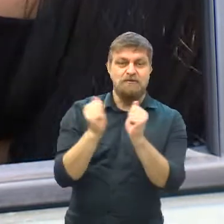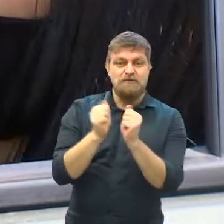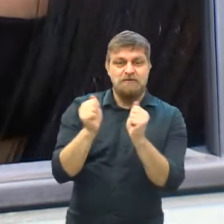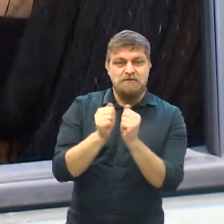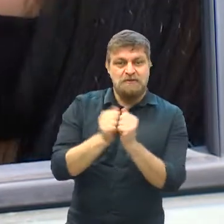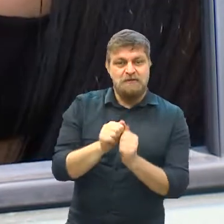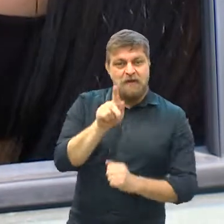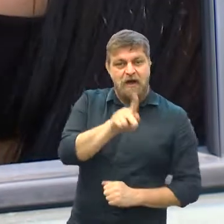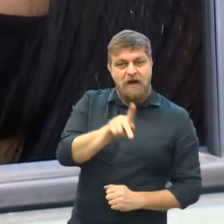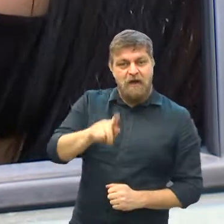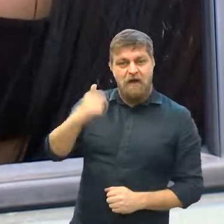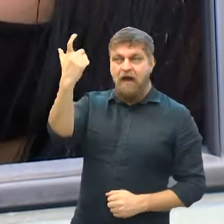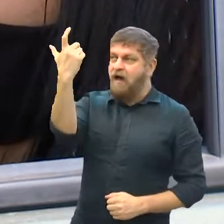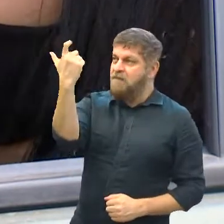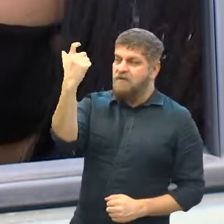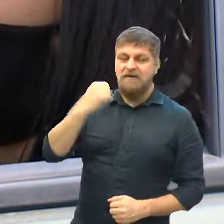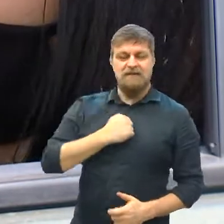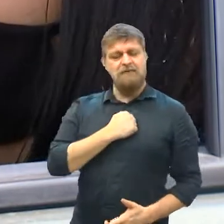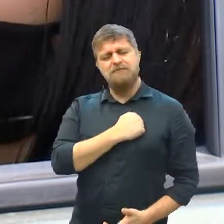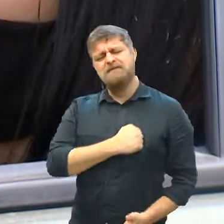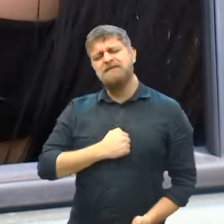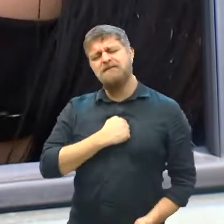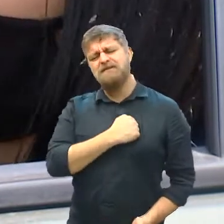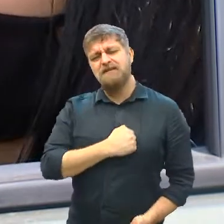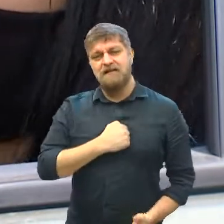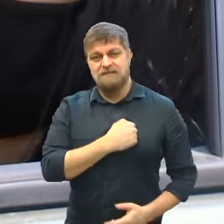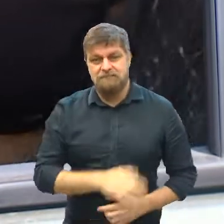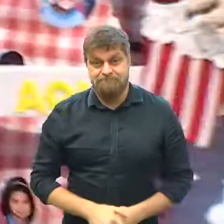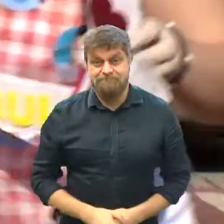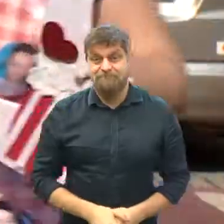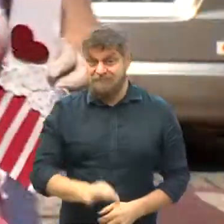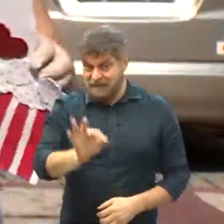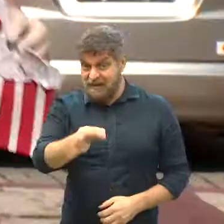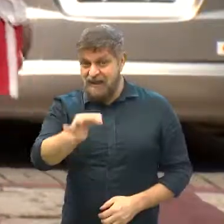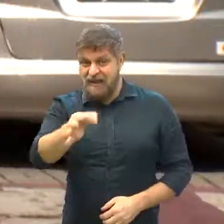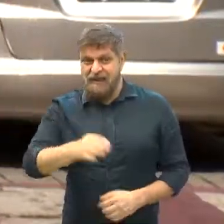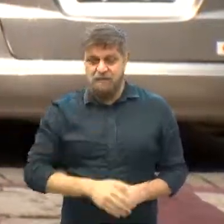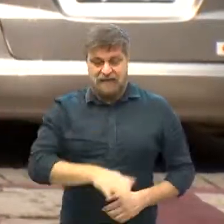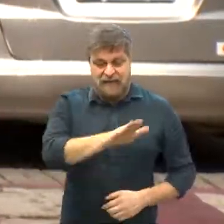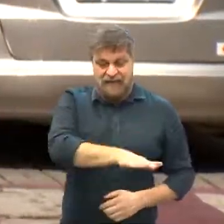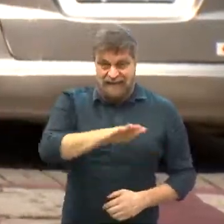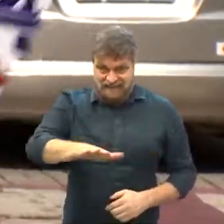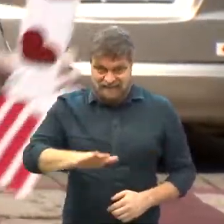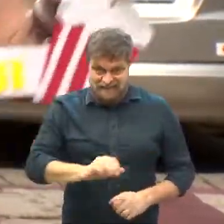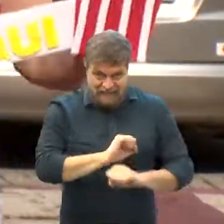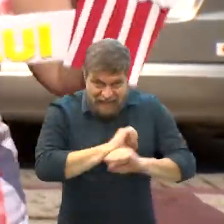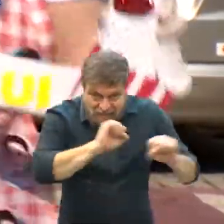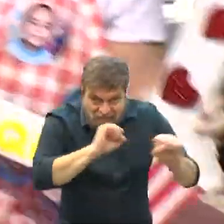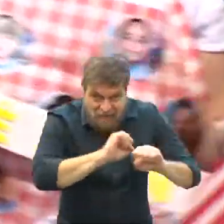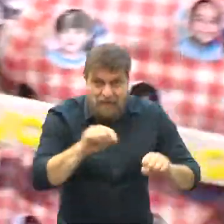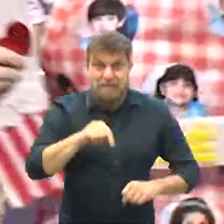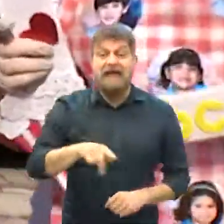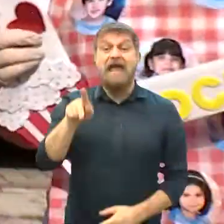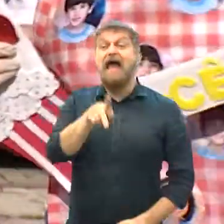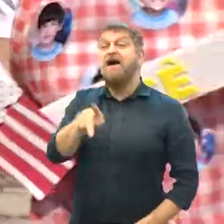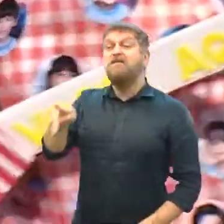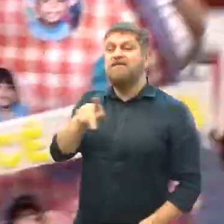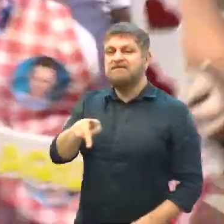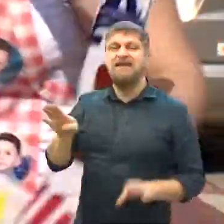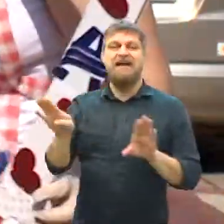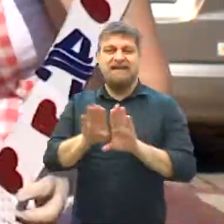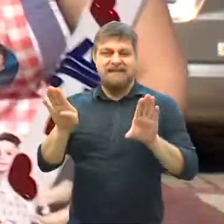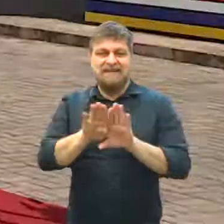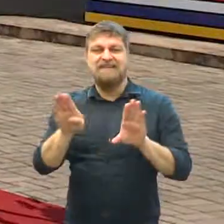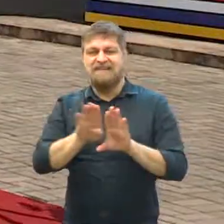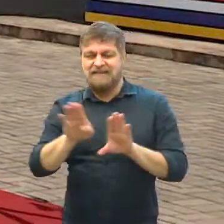a Pró? Sabe que saudade da Pró? Sim. É, mas não foi só a criançada que gostou do reencontro. As